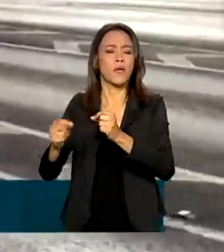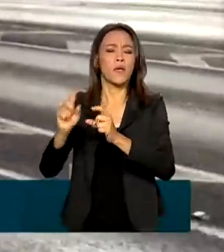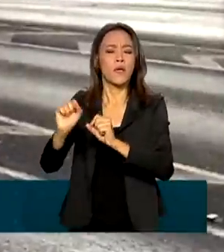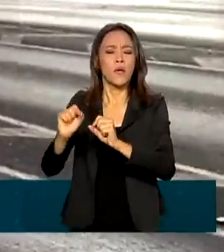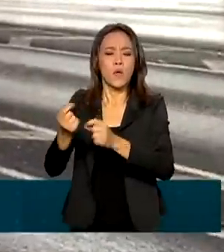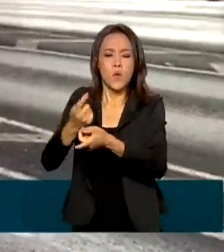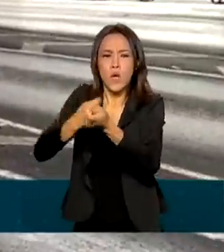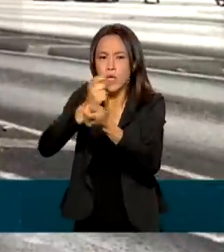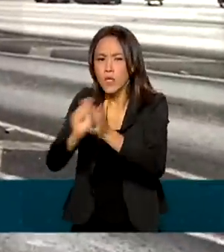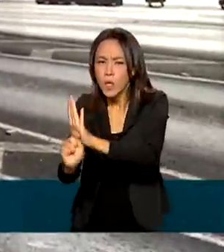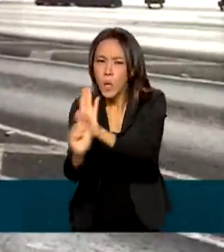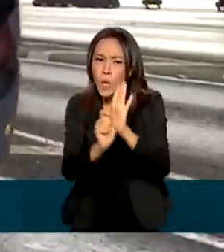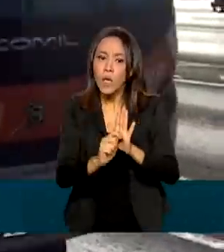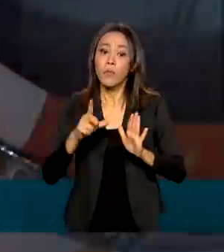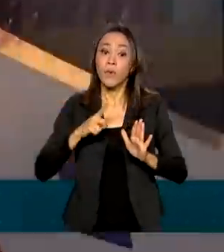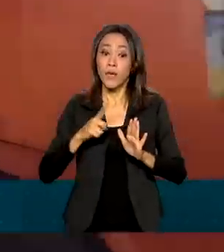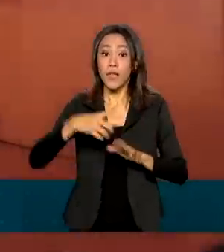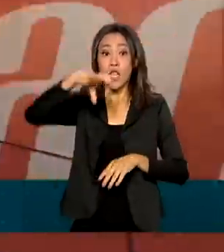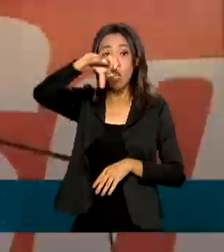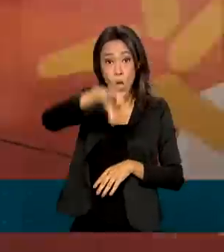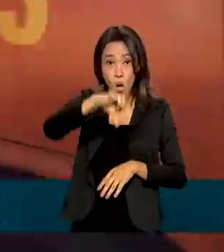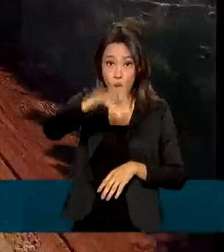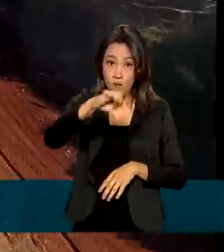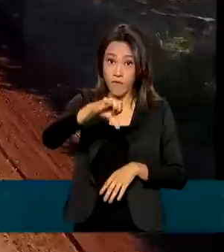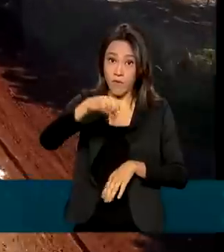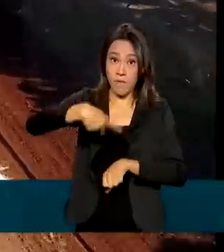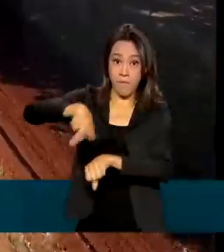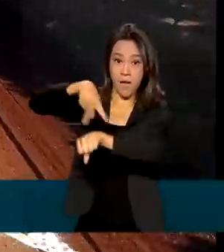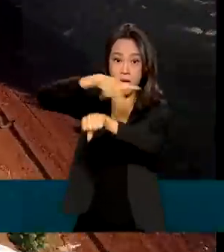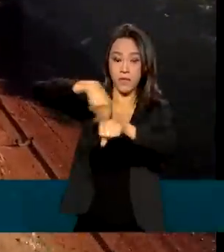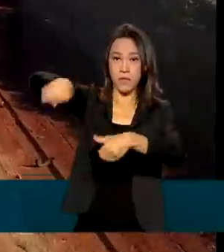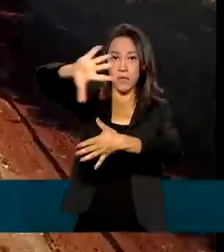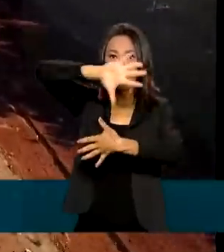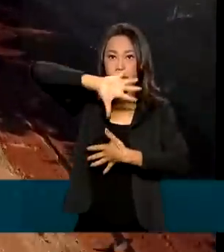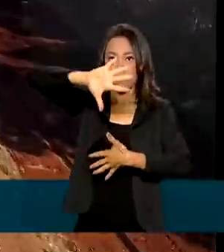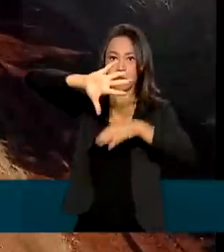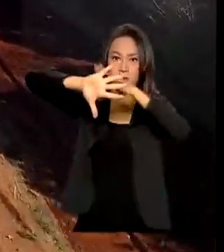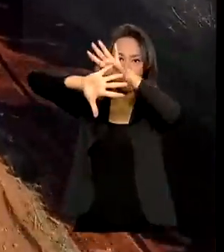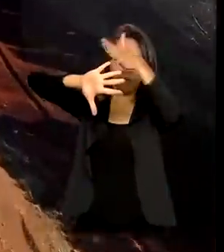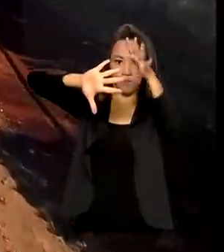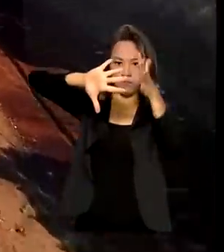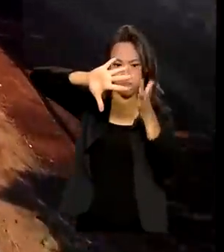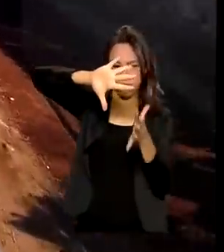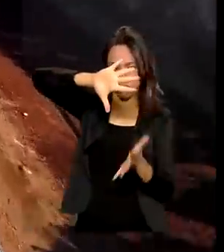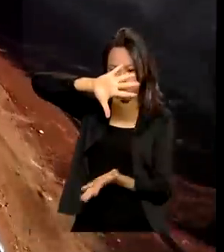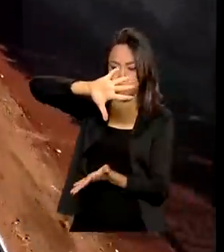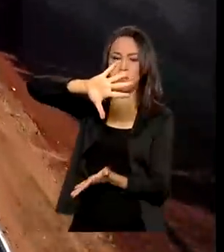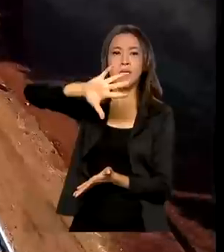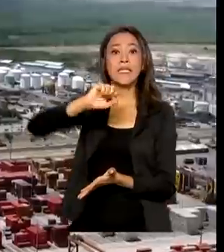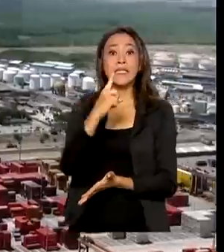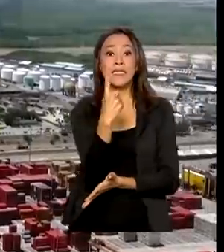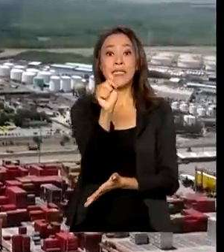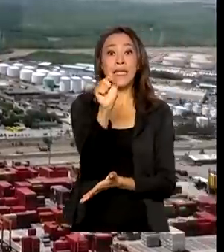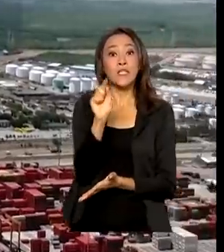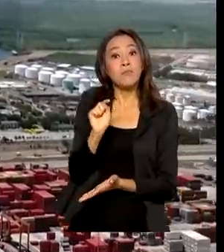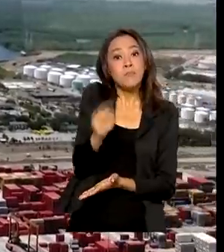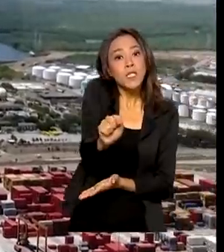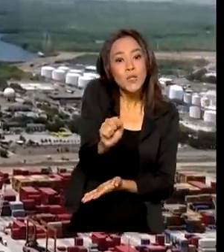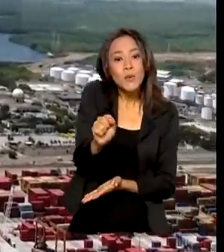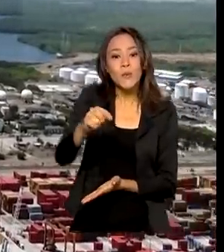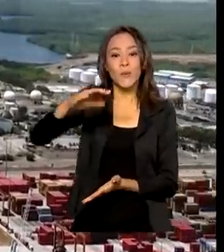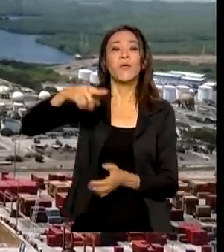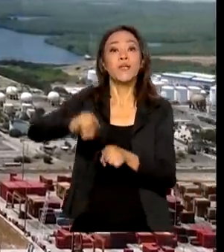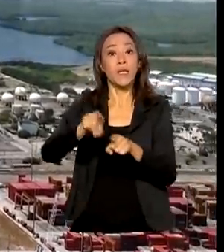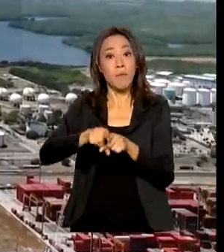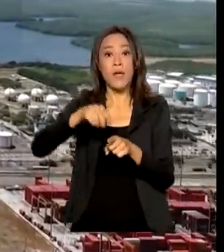limites terrestres com nove países da América do Sul, com uma extensão de quase 17 mil quilômetros e uma fronteira